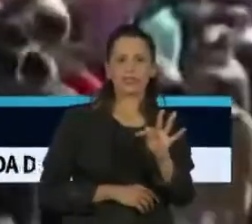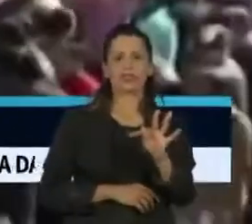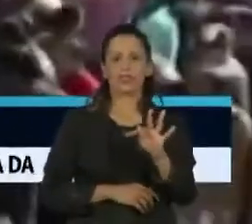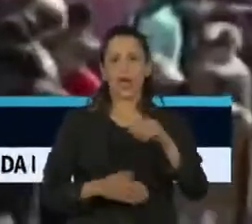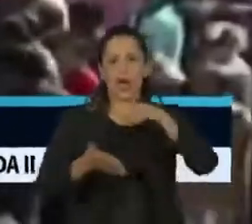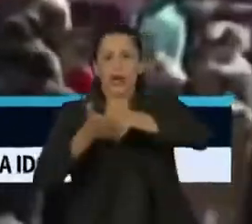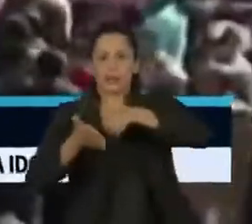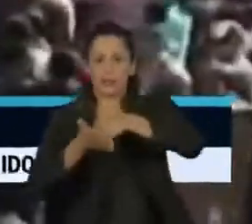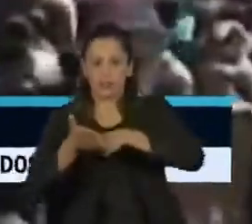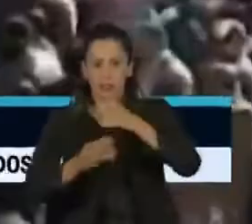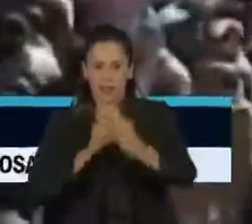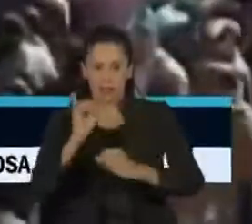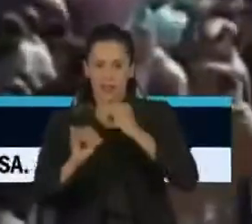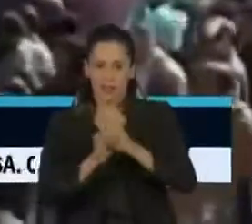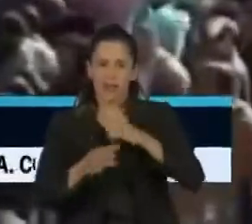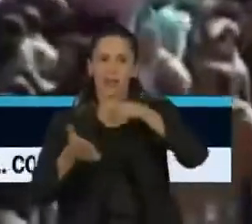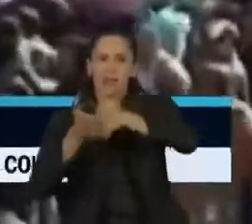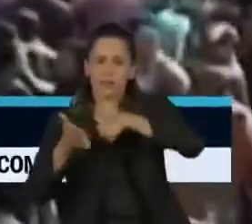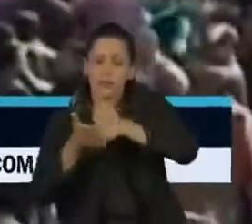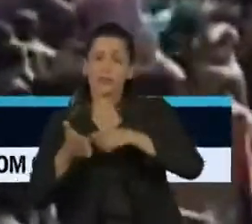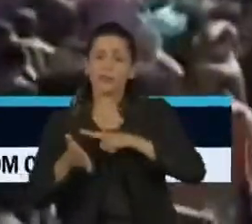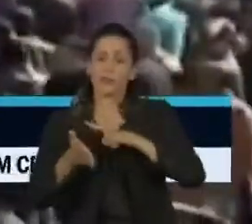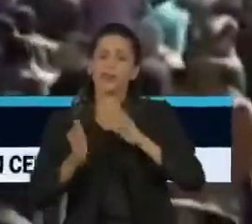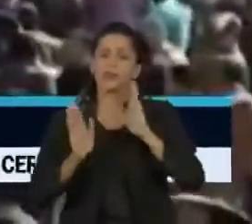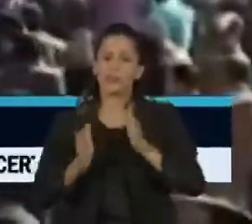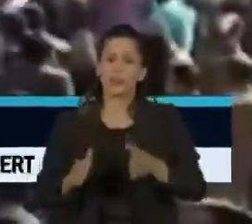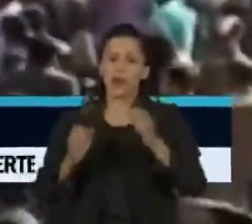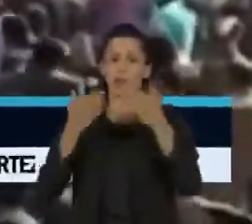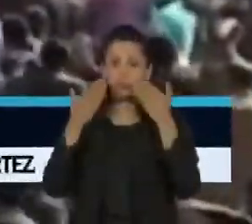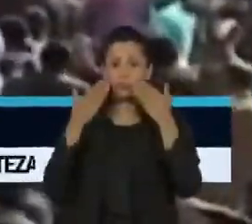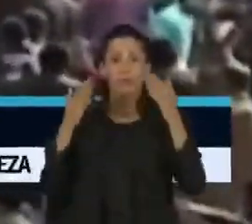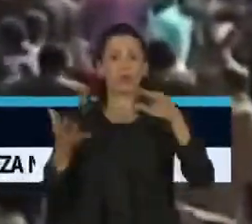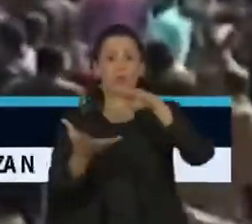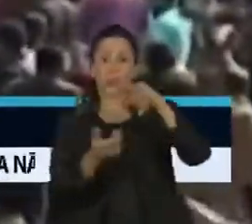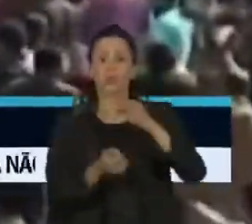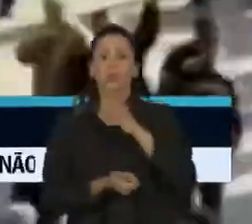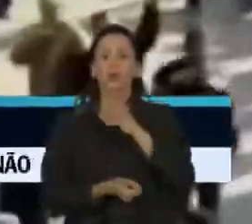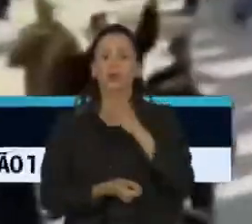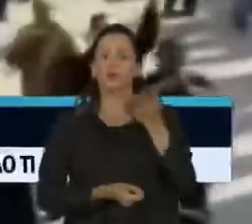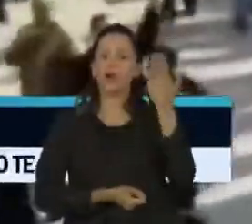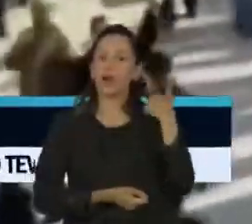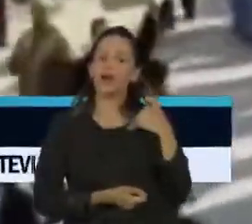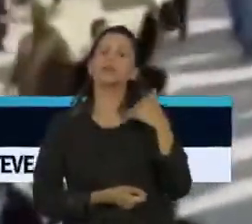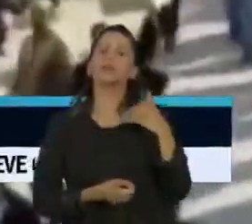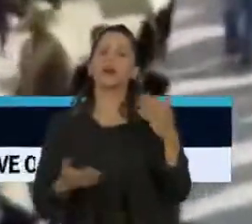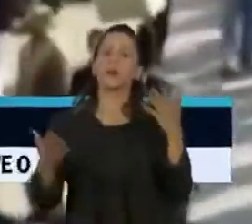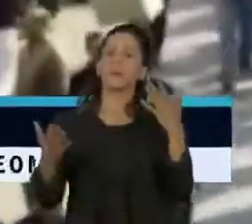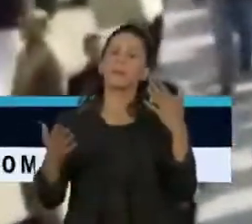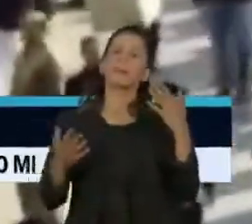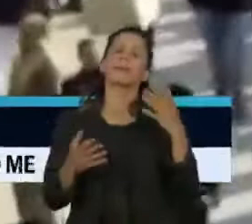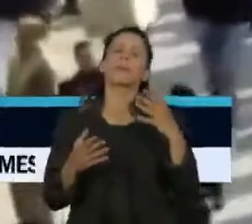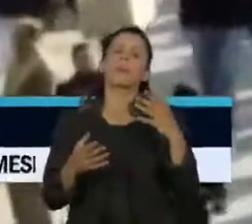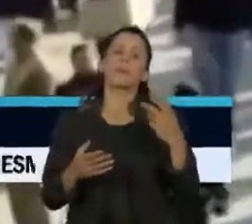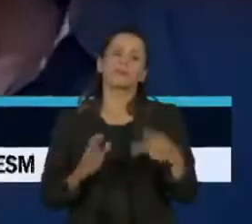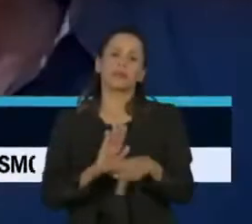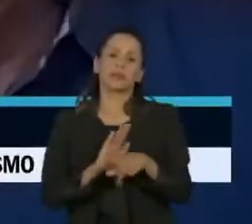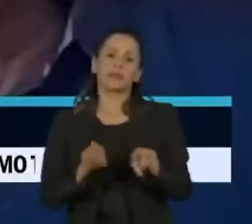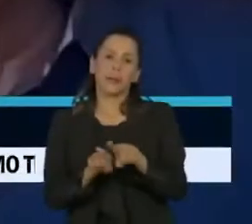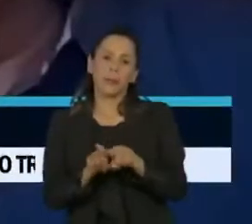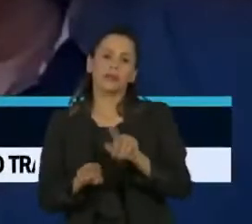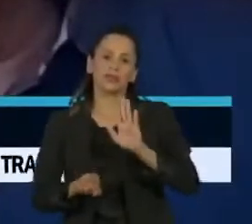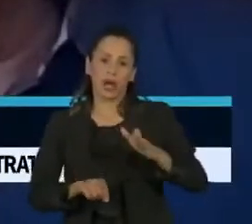2011 com a Primavera Árabe e traz grandes debates sociais para dentro do ambiente virtual.